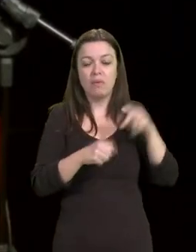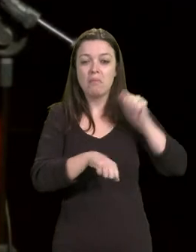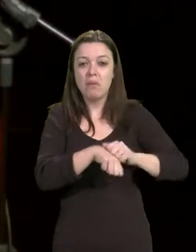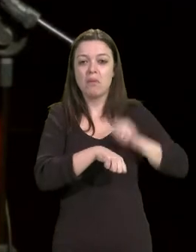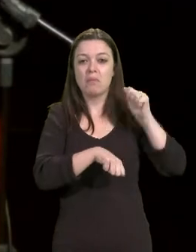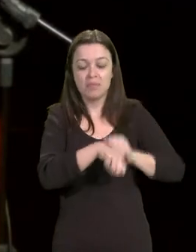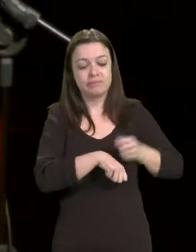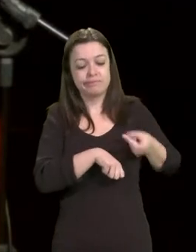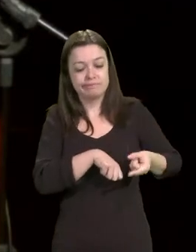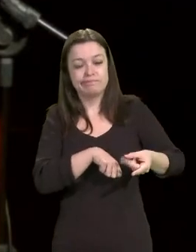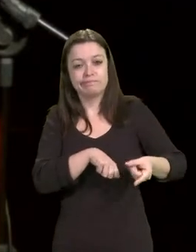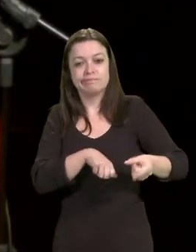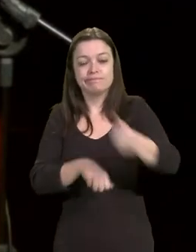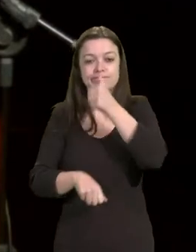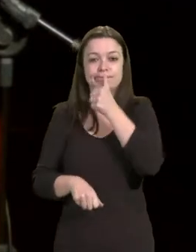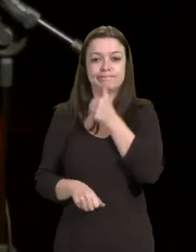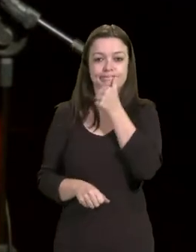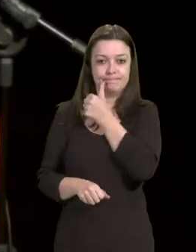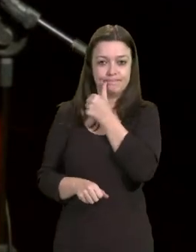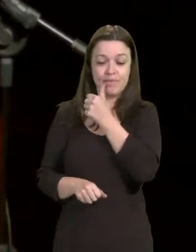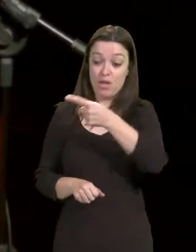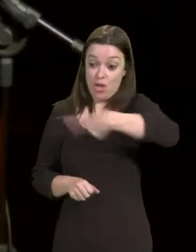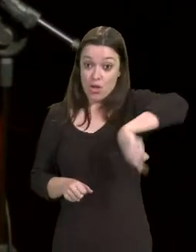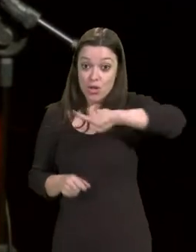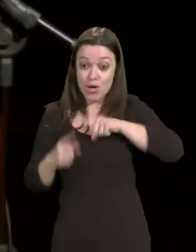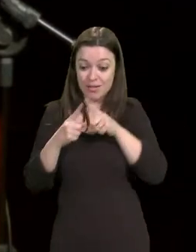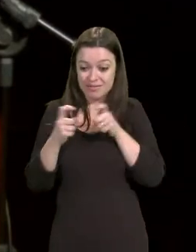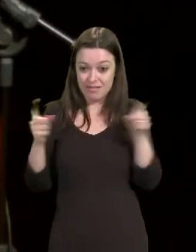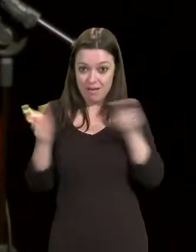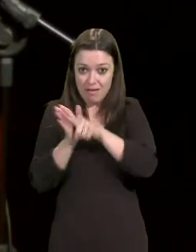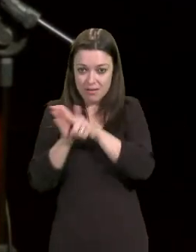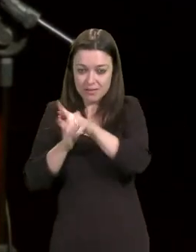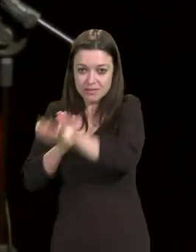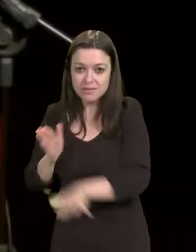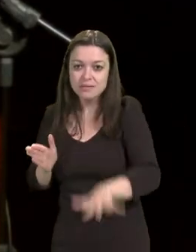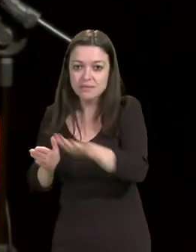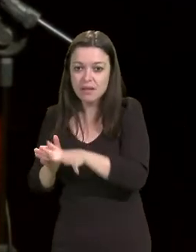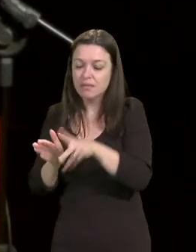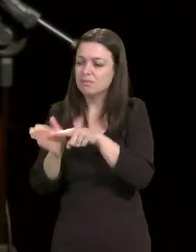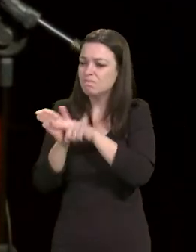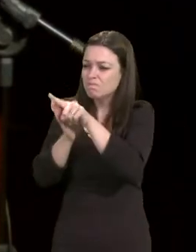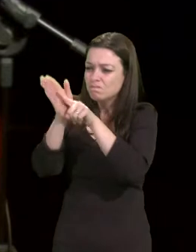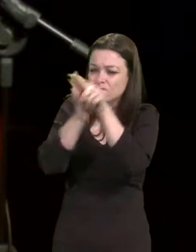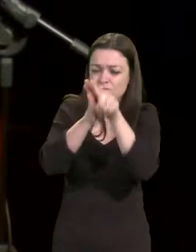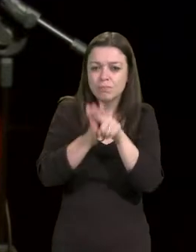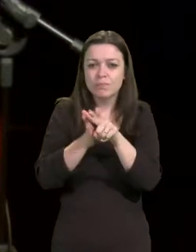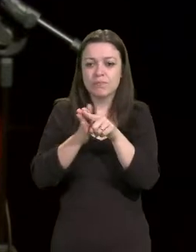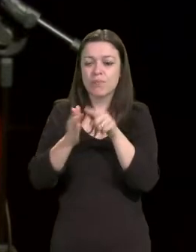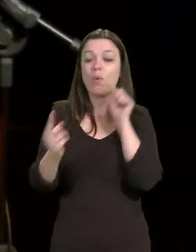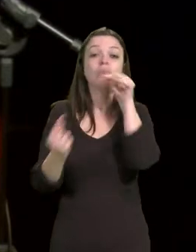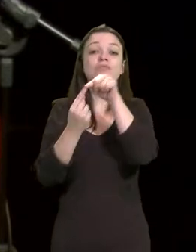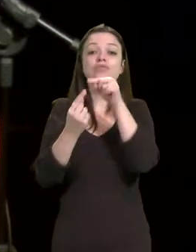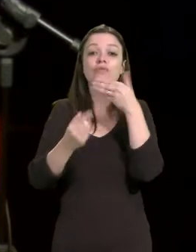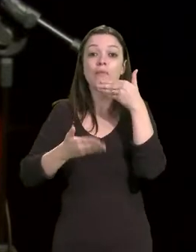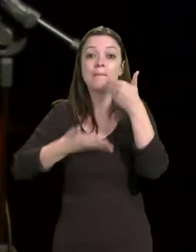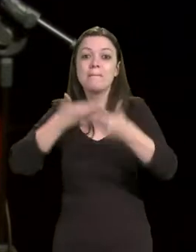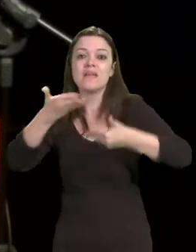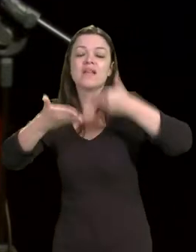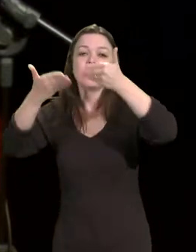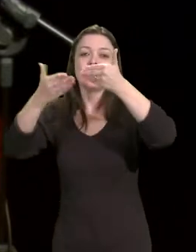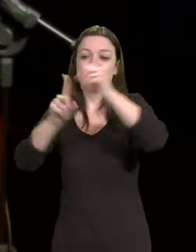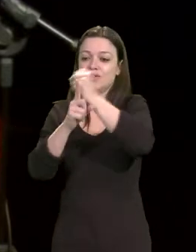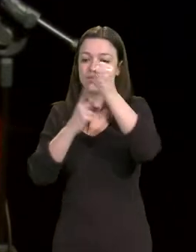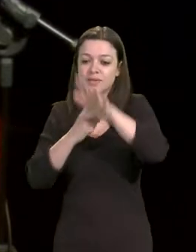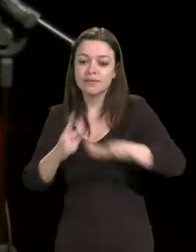Nós, cientistas, que buscamos, através de nossas pesquisas, melhorar a qualidade de vida da